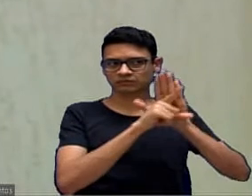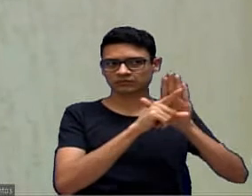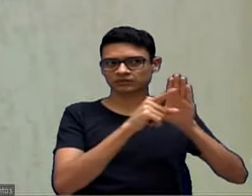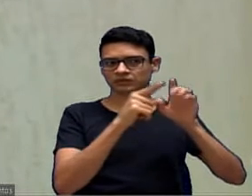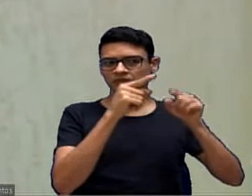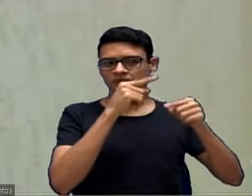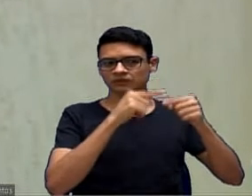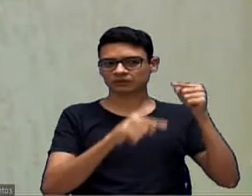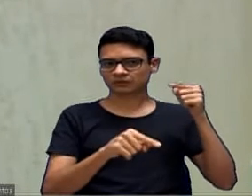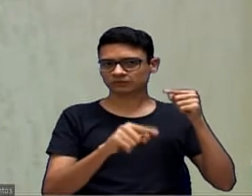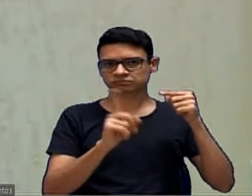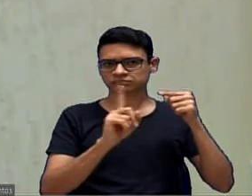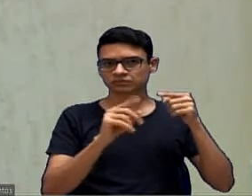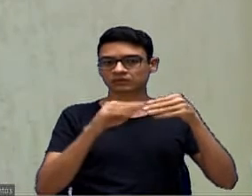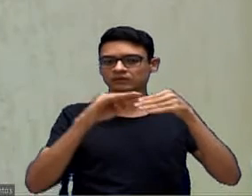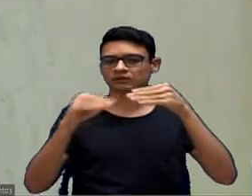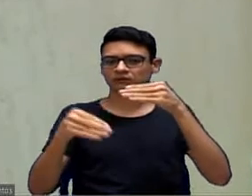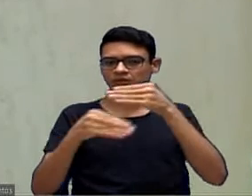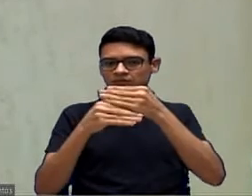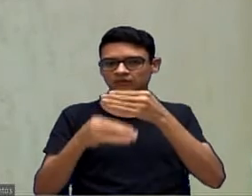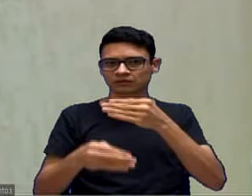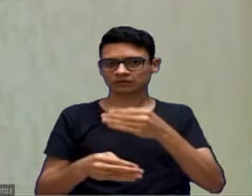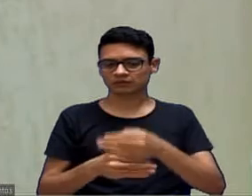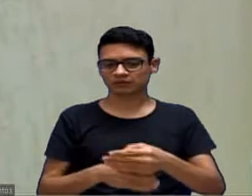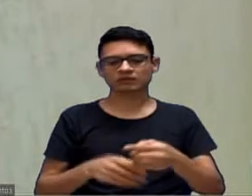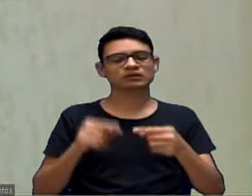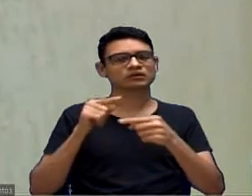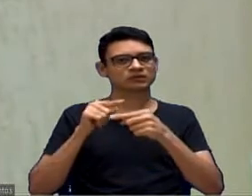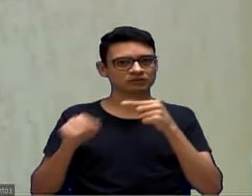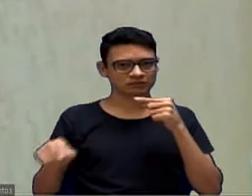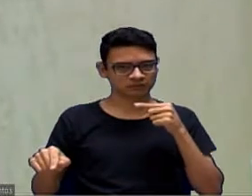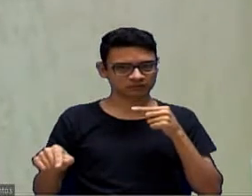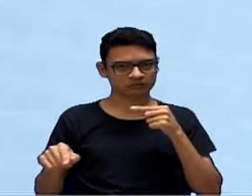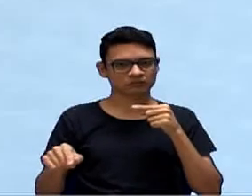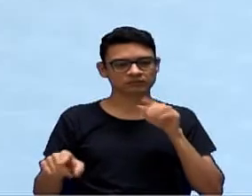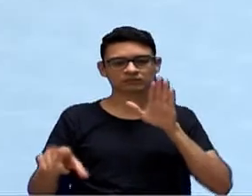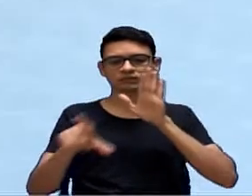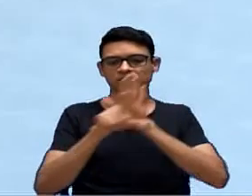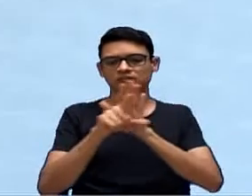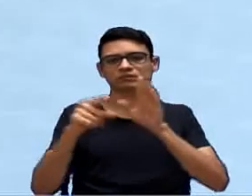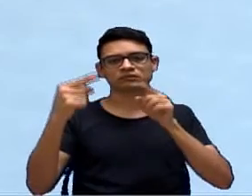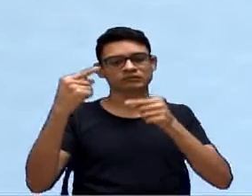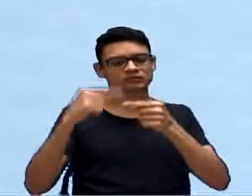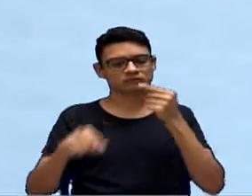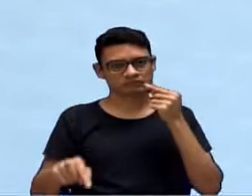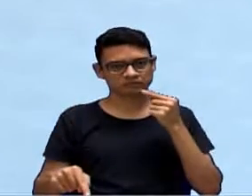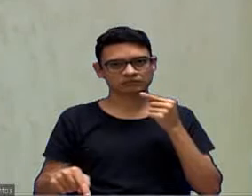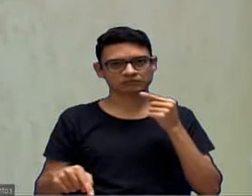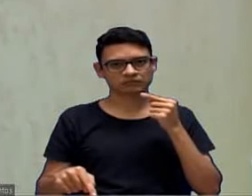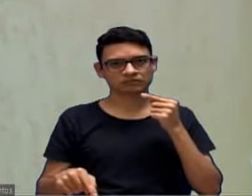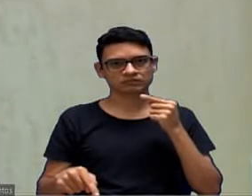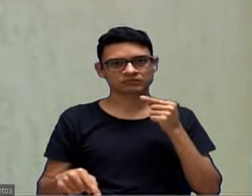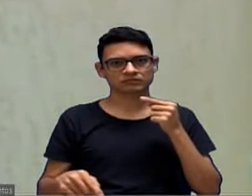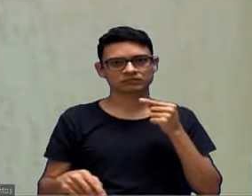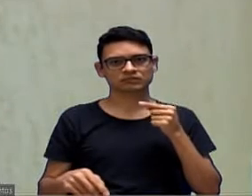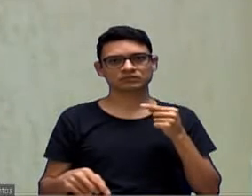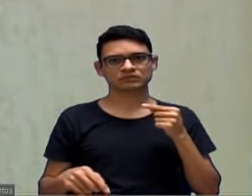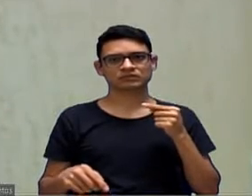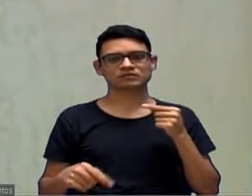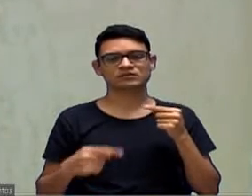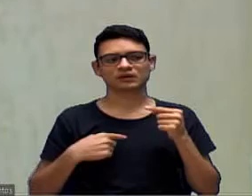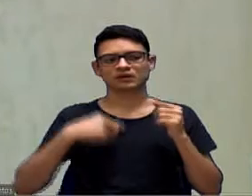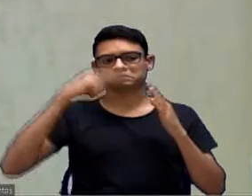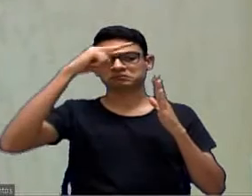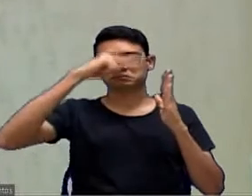Não, não, as emendas. projeto é pela... Está correto o projeto, Luiz Santo. Nada por sobrespeito. Eu estou lendo